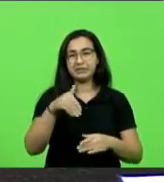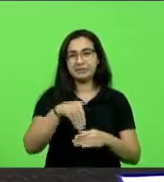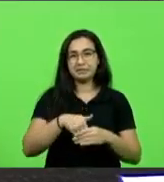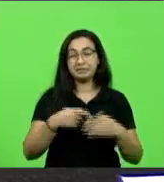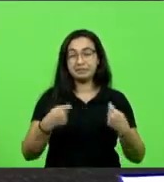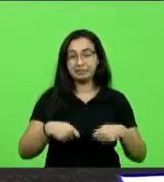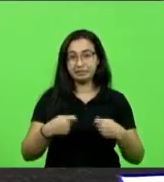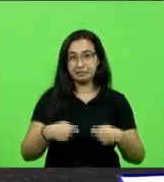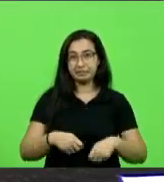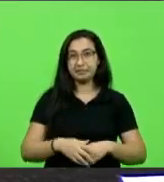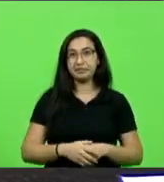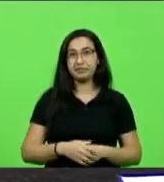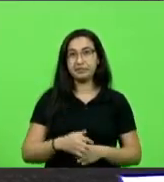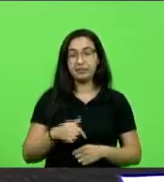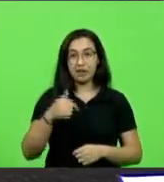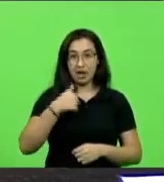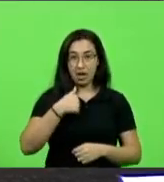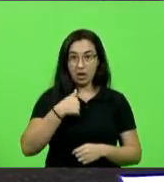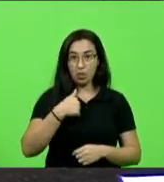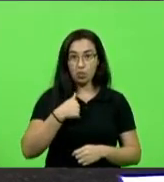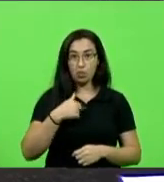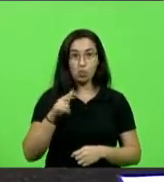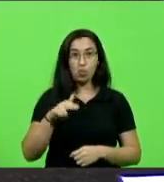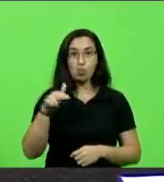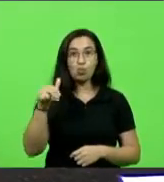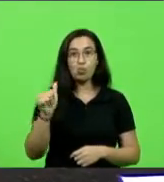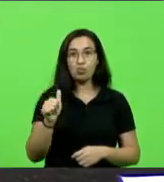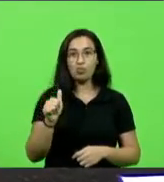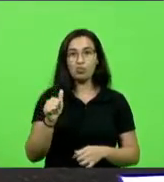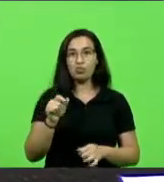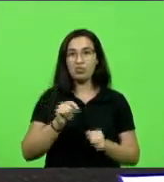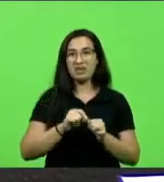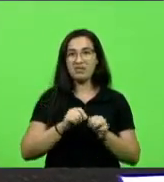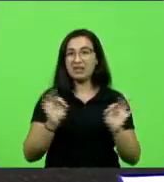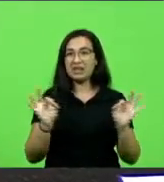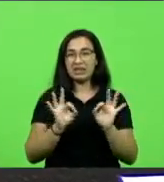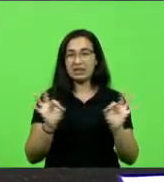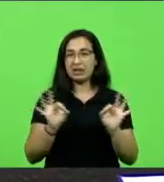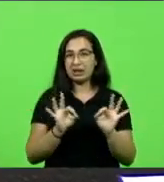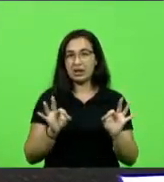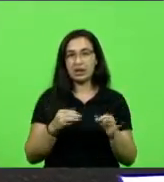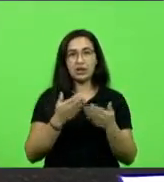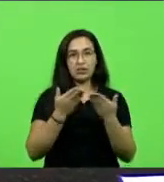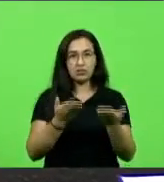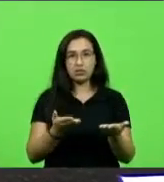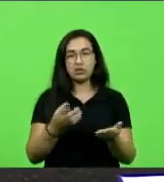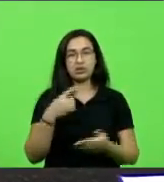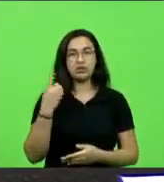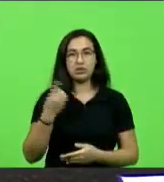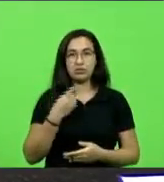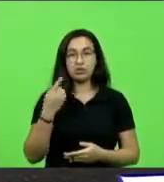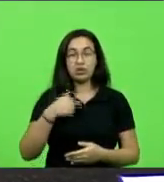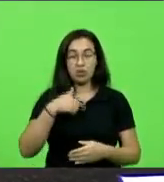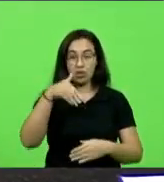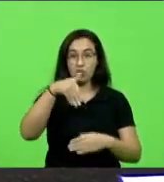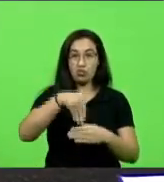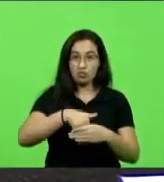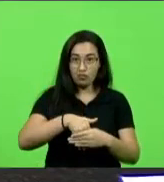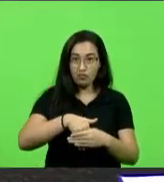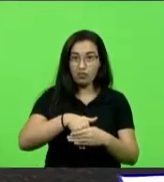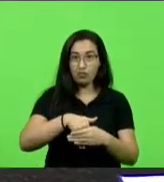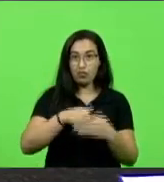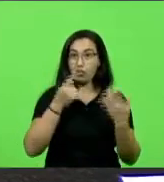Porque este deputado nunca fez isso e não fará isso com ninguém. Com nenhum dos deputados dessa Casa. O meu voto